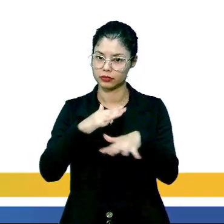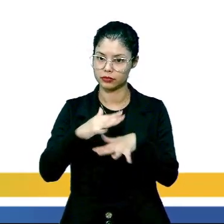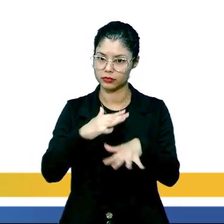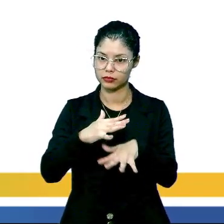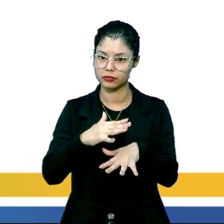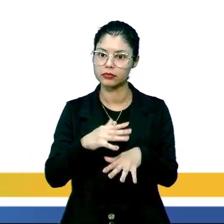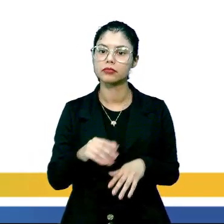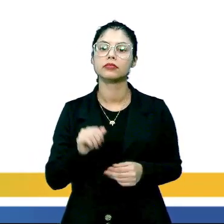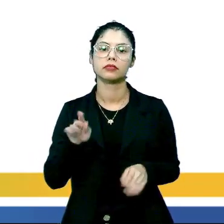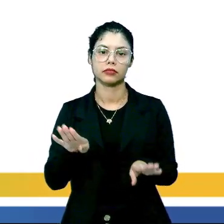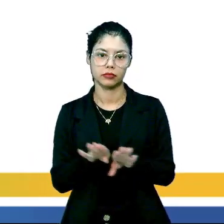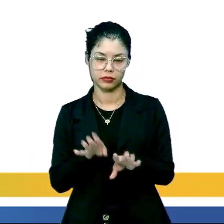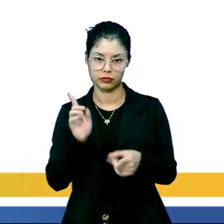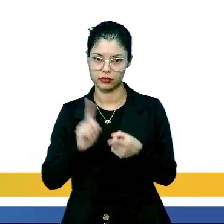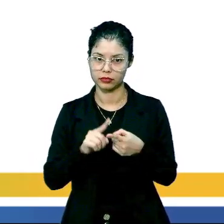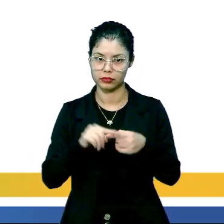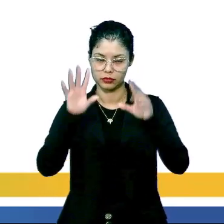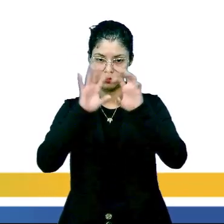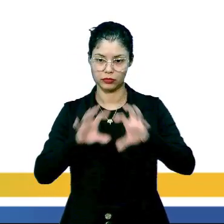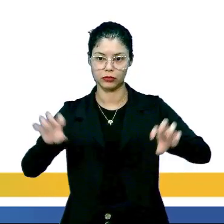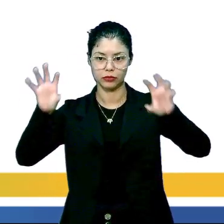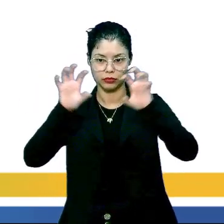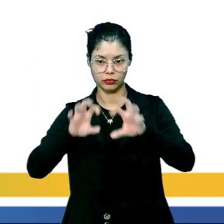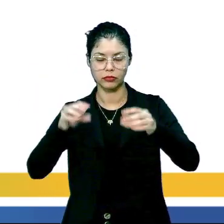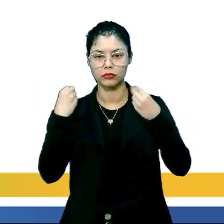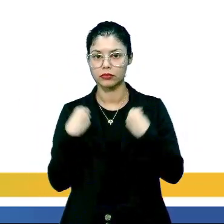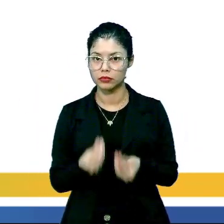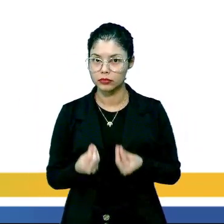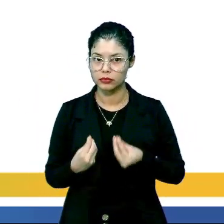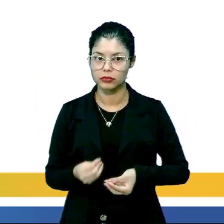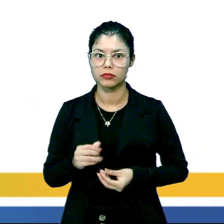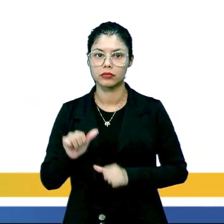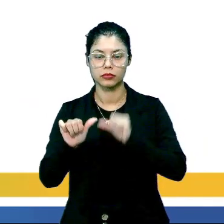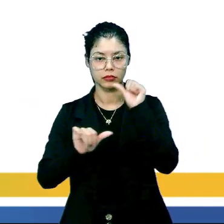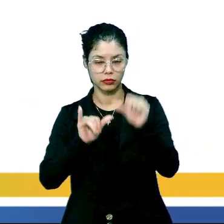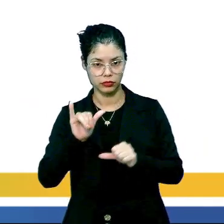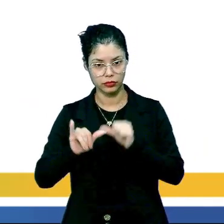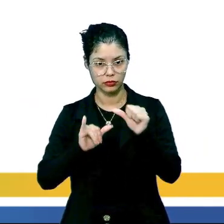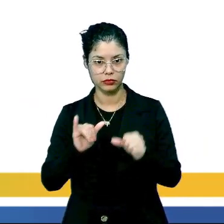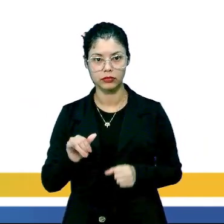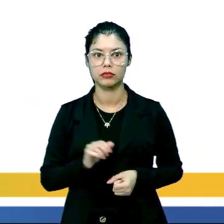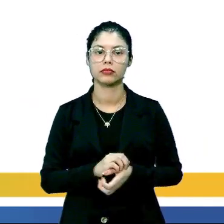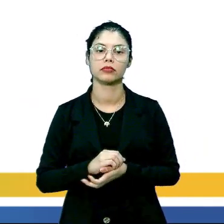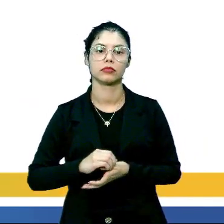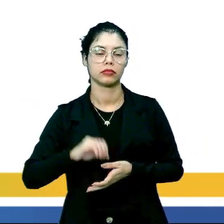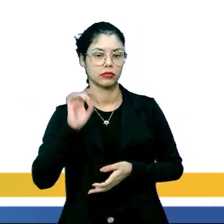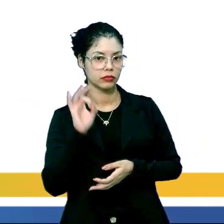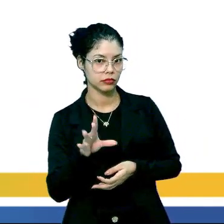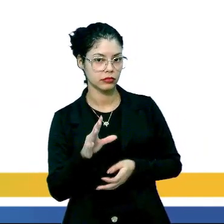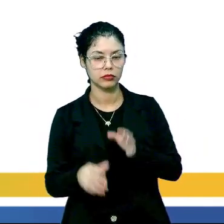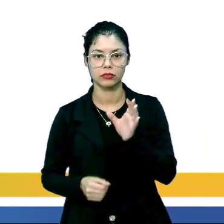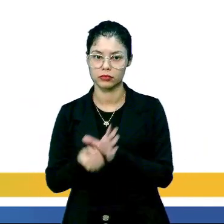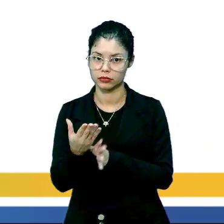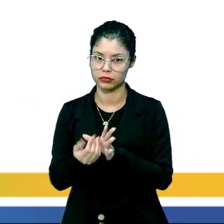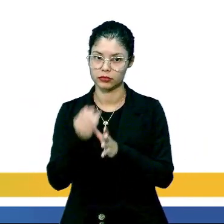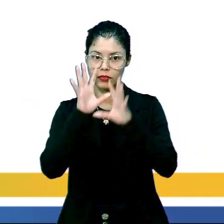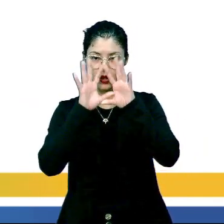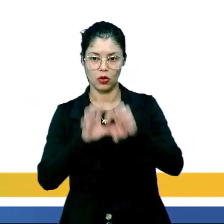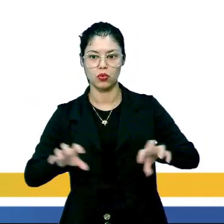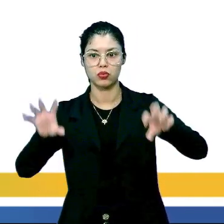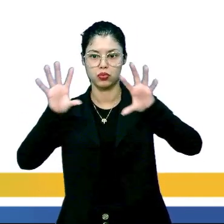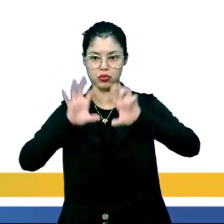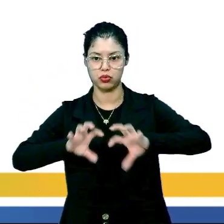devido aos vapores de água. Então, para que serve a radiação em uma usina nuclear? Somente para gerar calor,